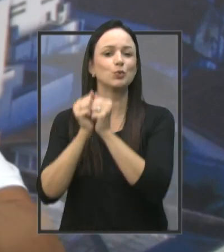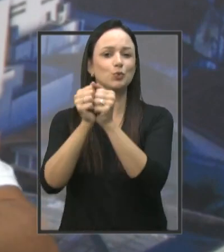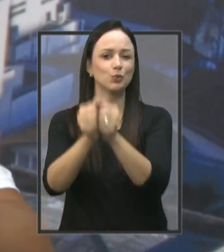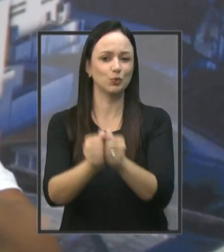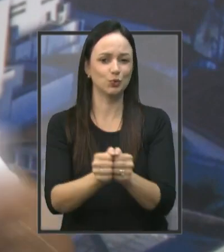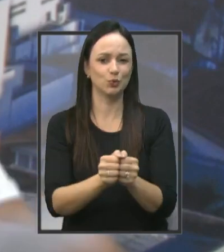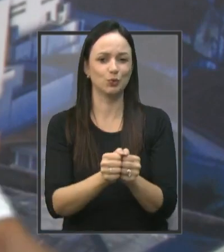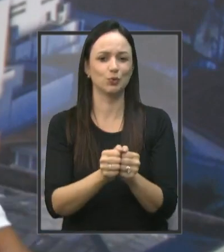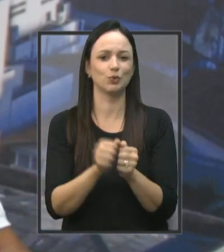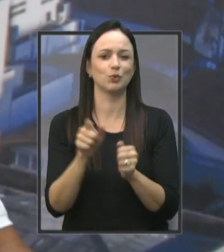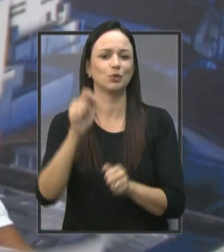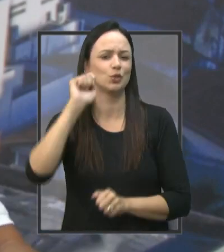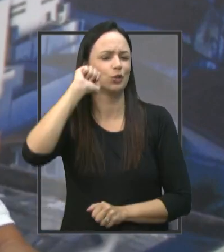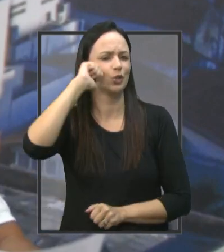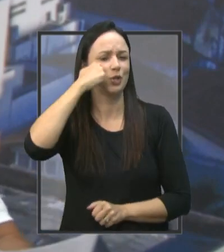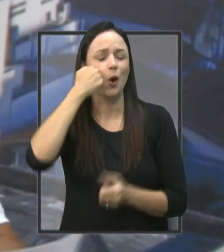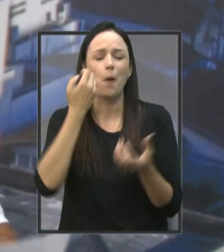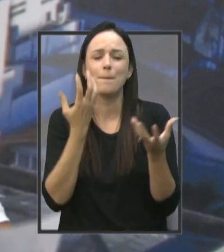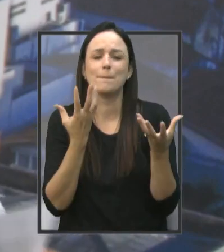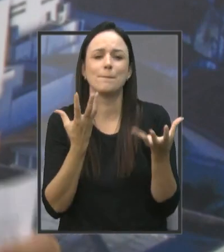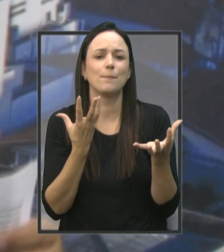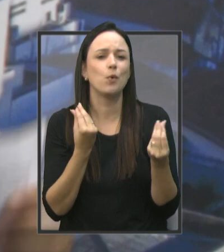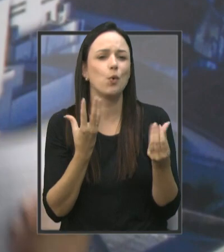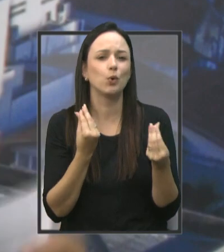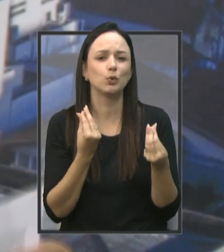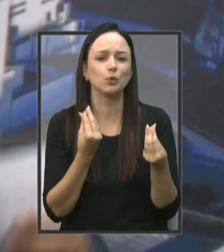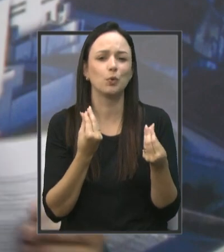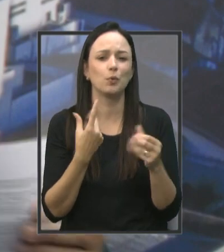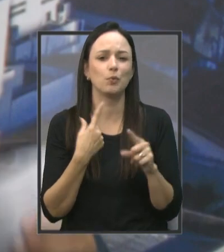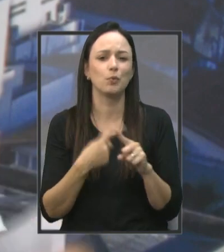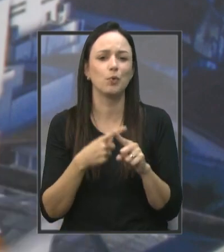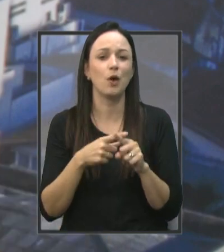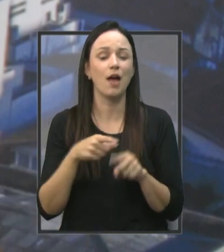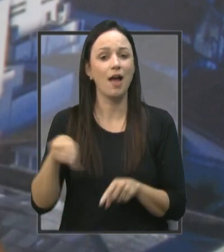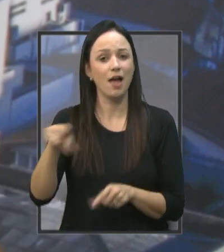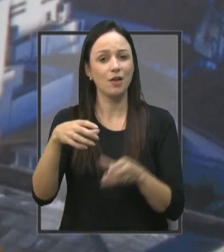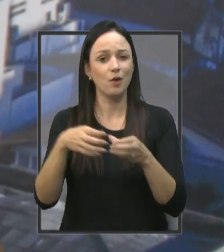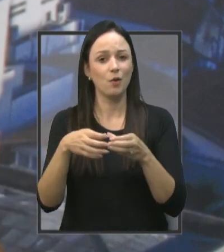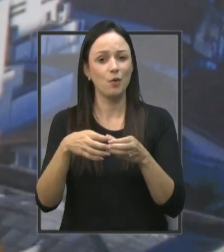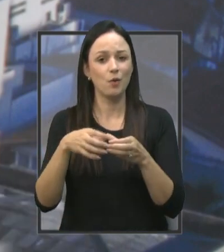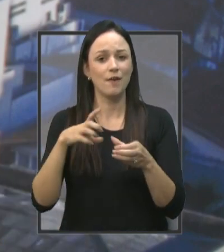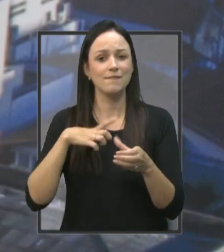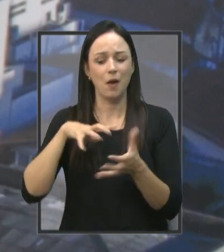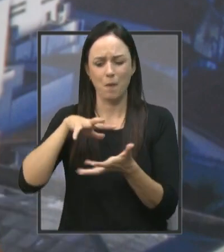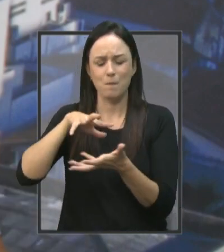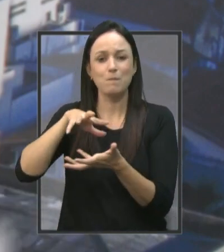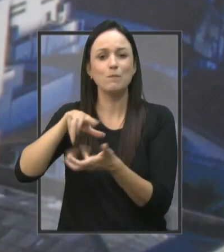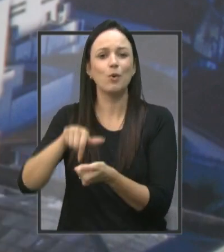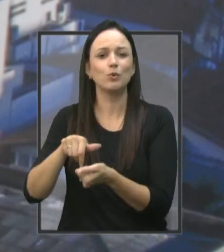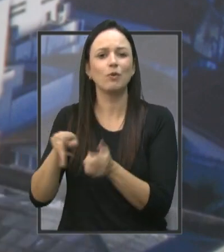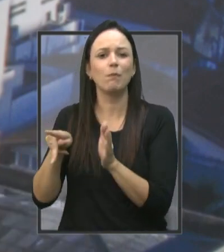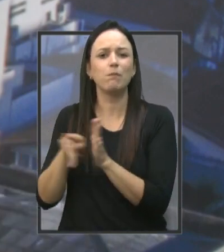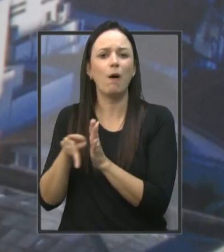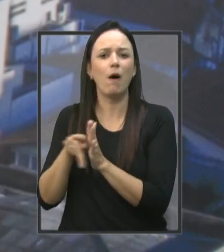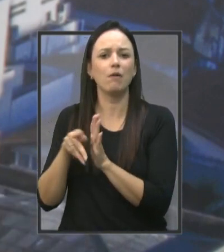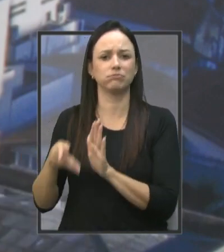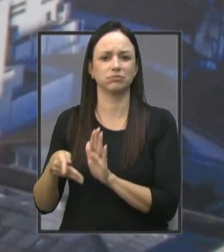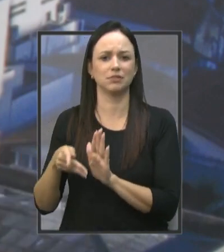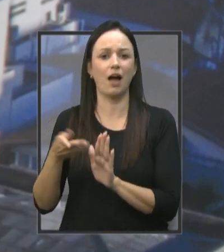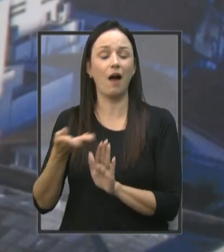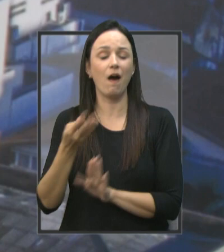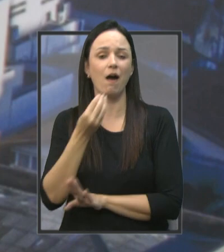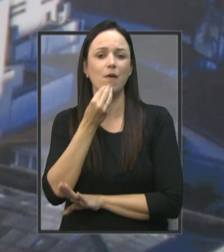Que chorou Muito Porque Eles estavam Vivendo o mundo Deles ali Com oportunidade